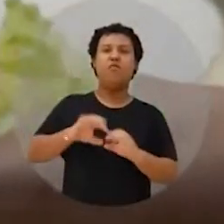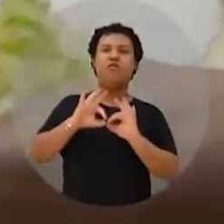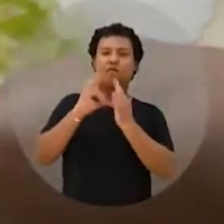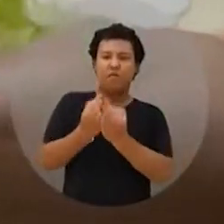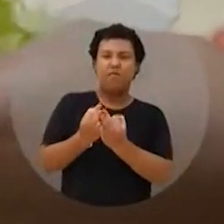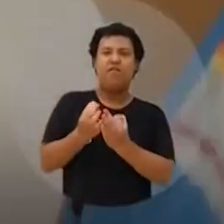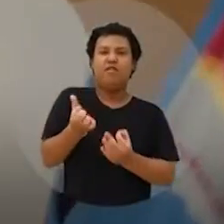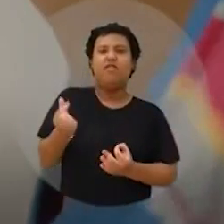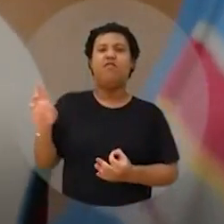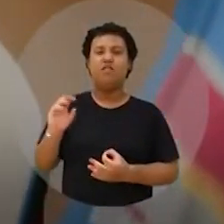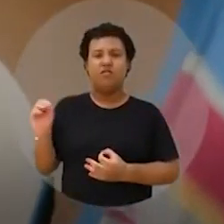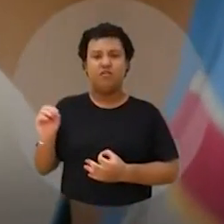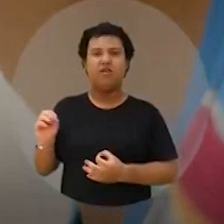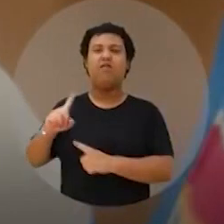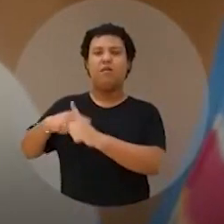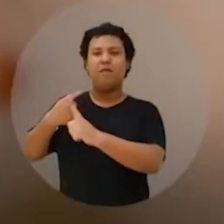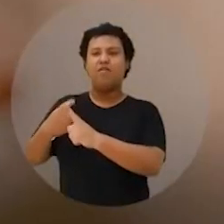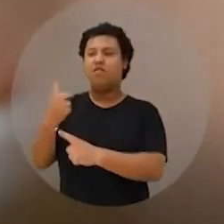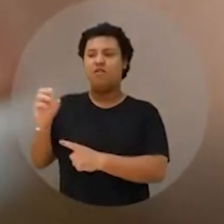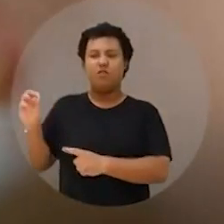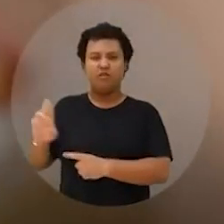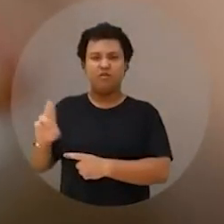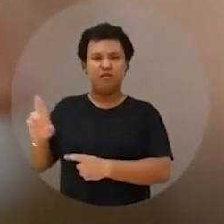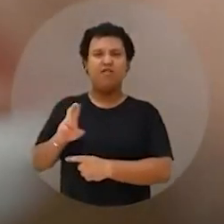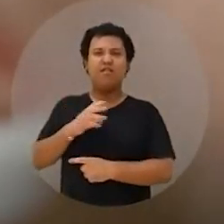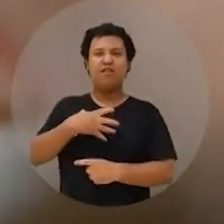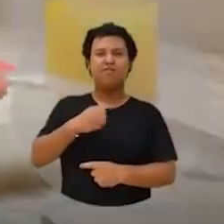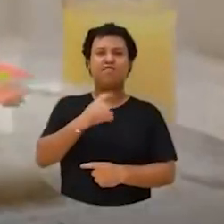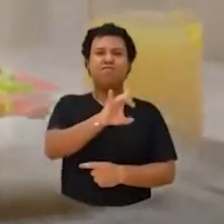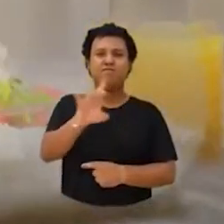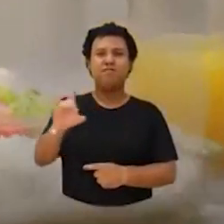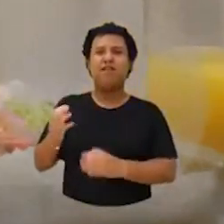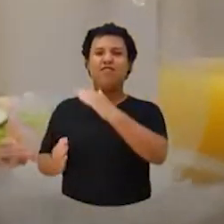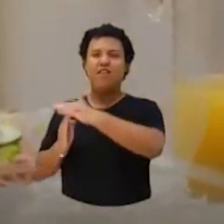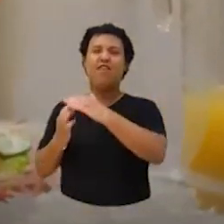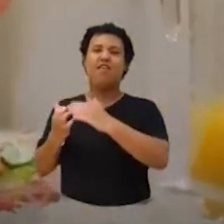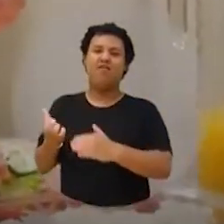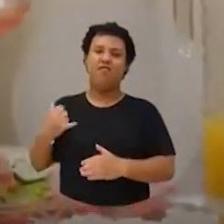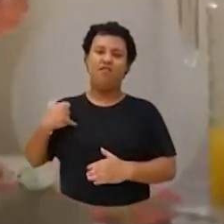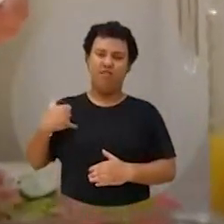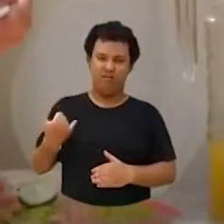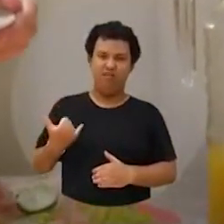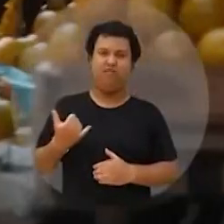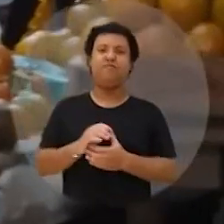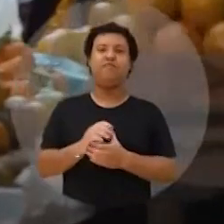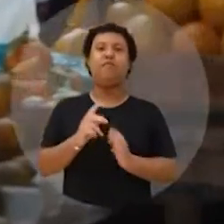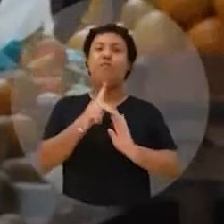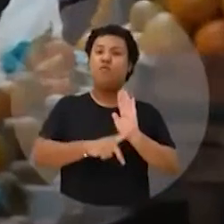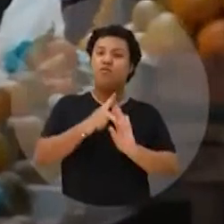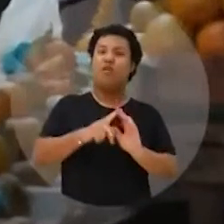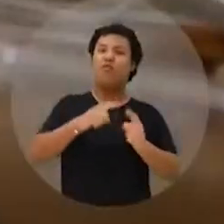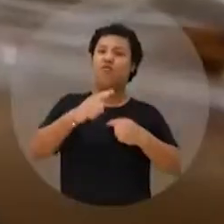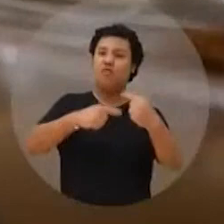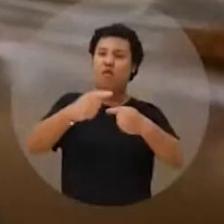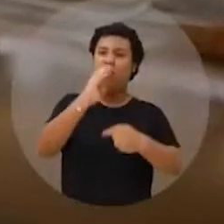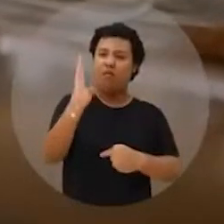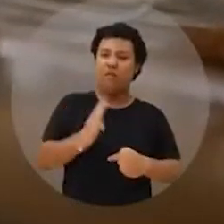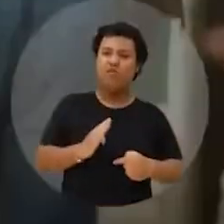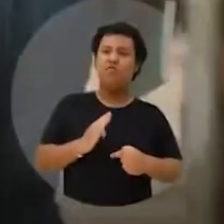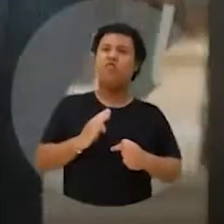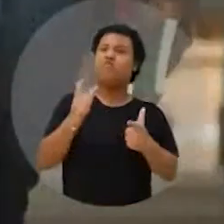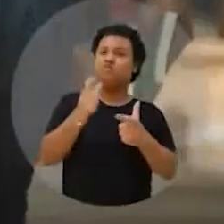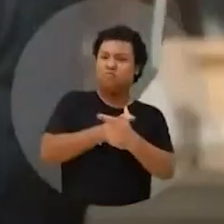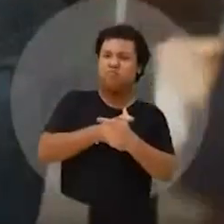600 reais é garantido. E com mais 150 reais para cada filho de até 6 anos. E com o Desenrola Brasil,